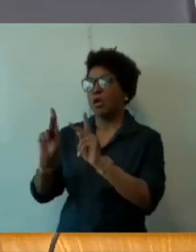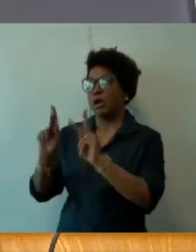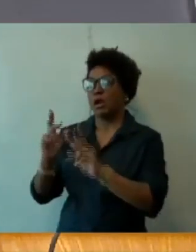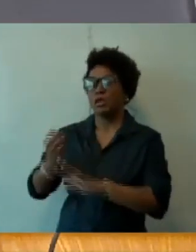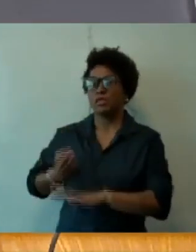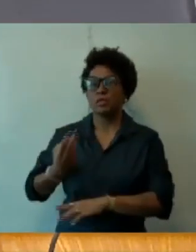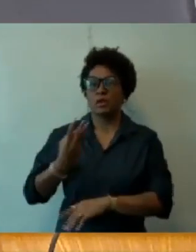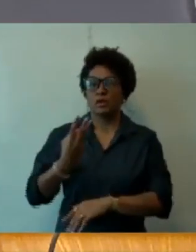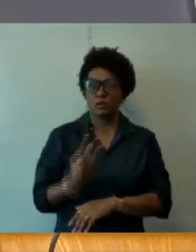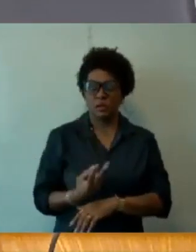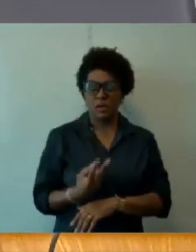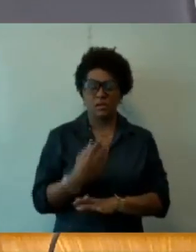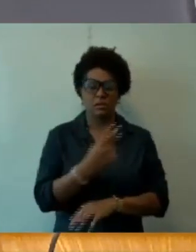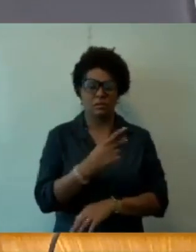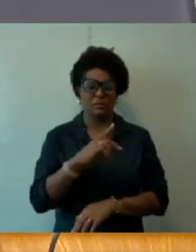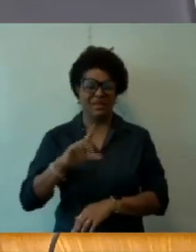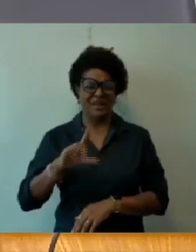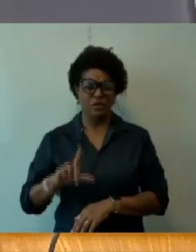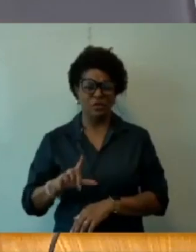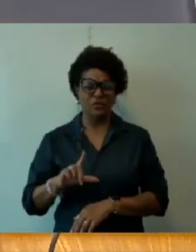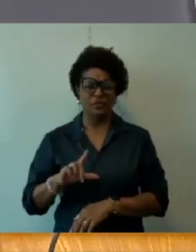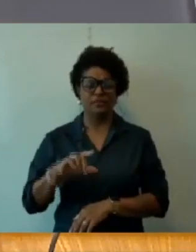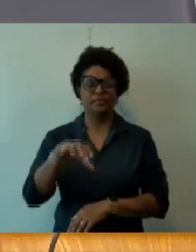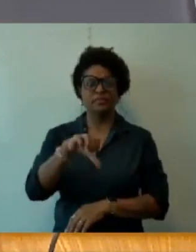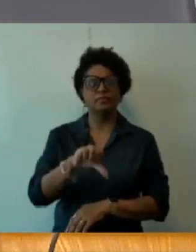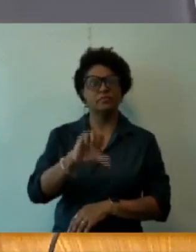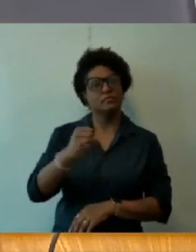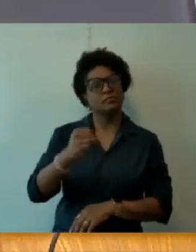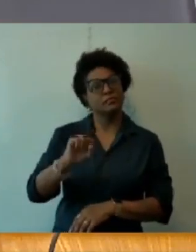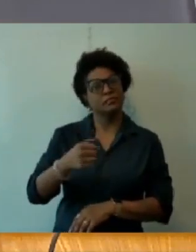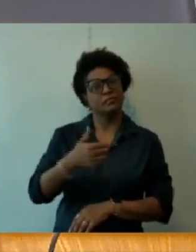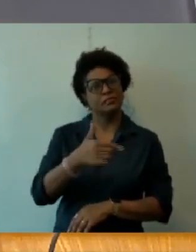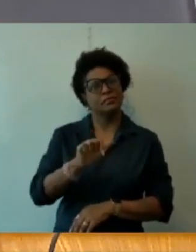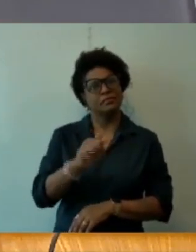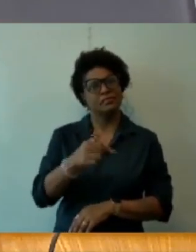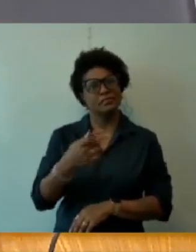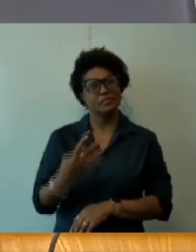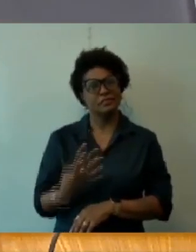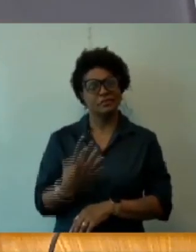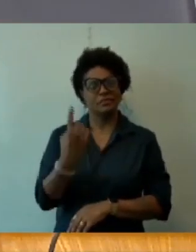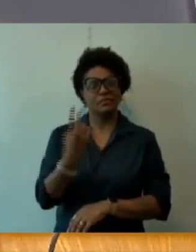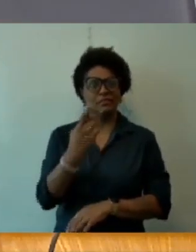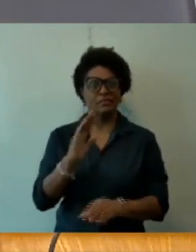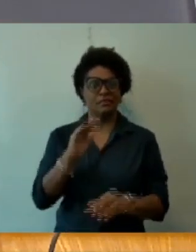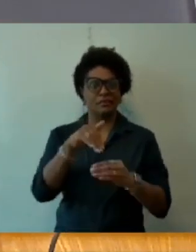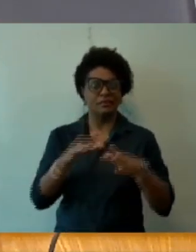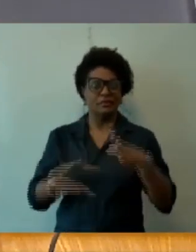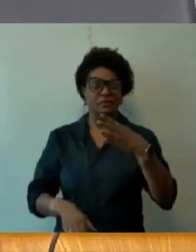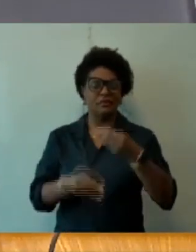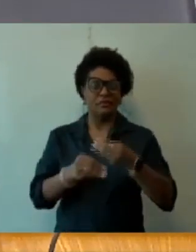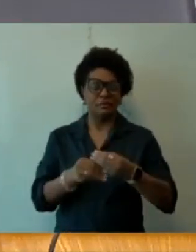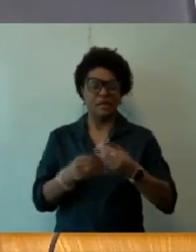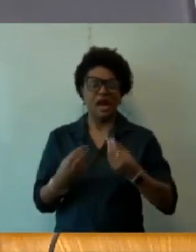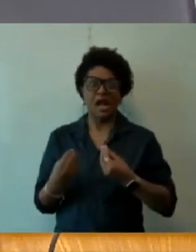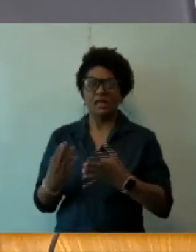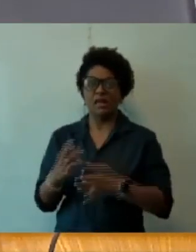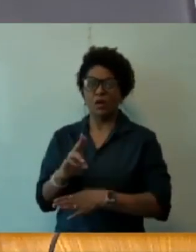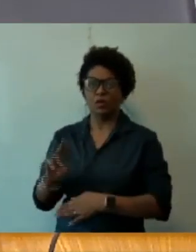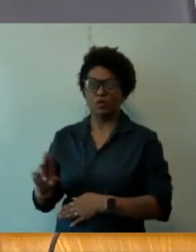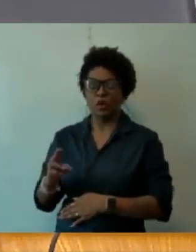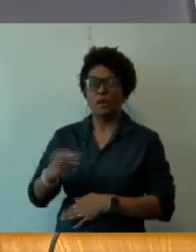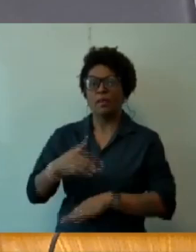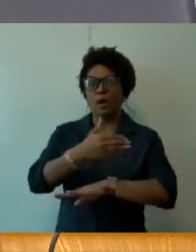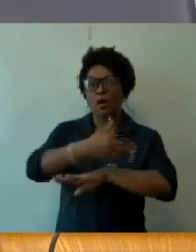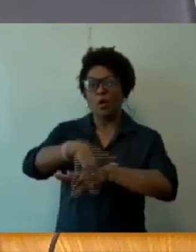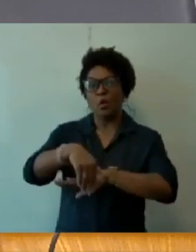projeto de lei 982, barra 2024, turno 1, que emmenta. Dá o nome, denominação, as ruas 1 e 2 e 3, no